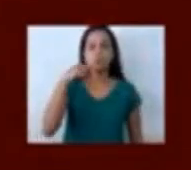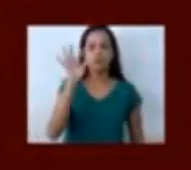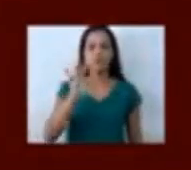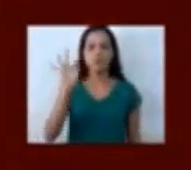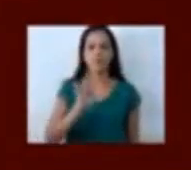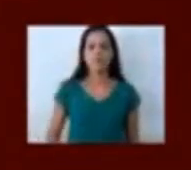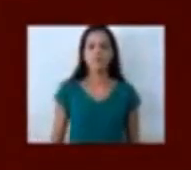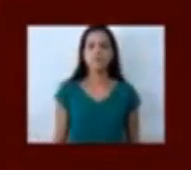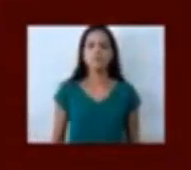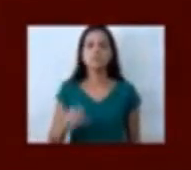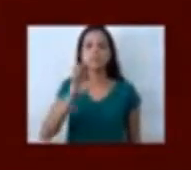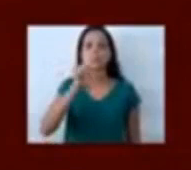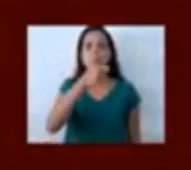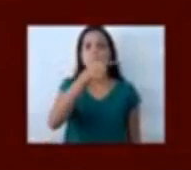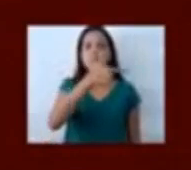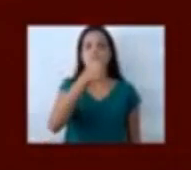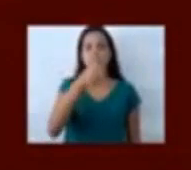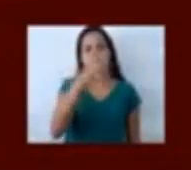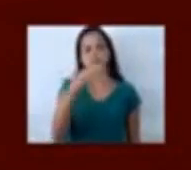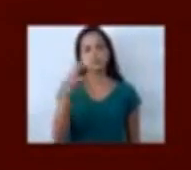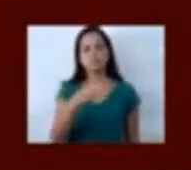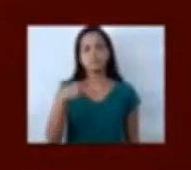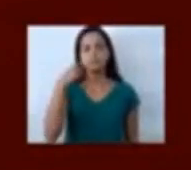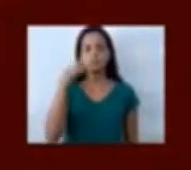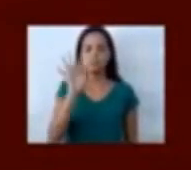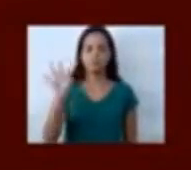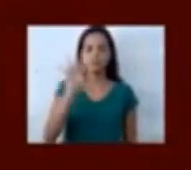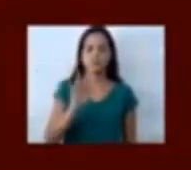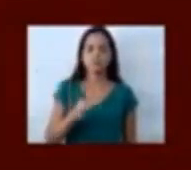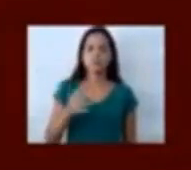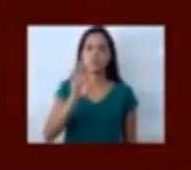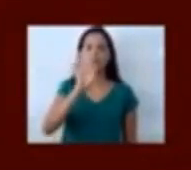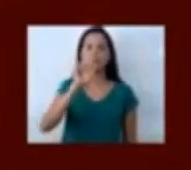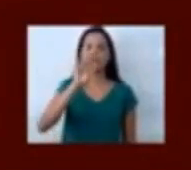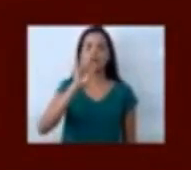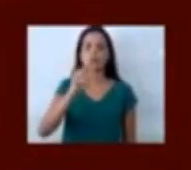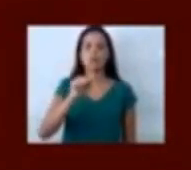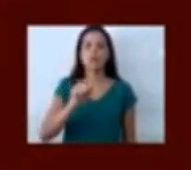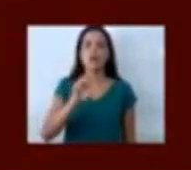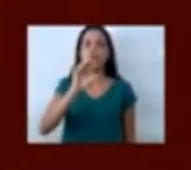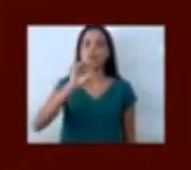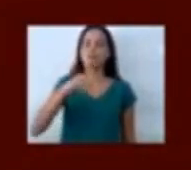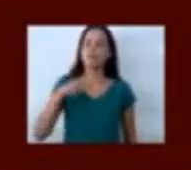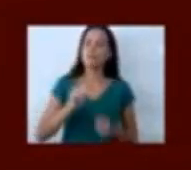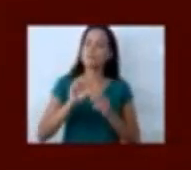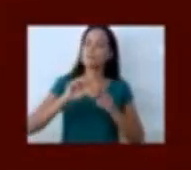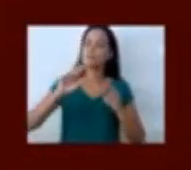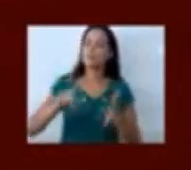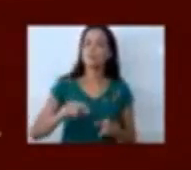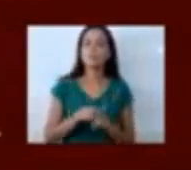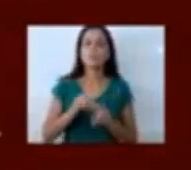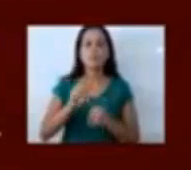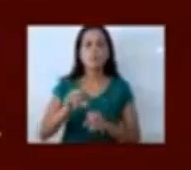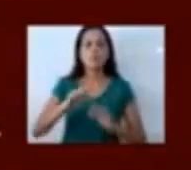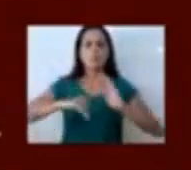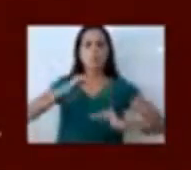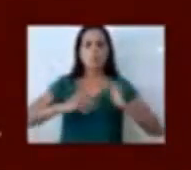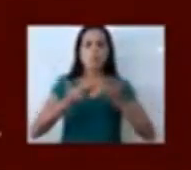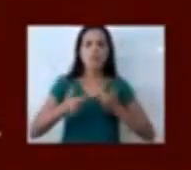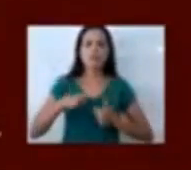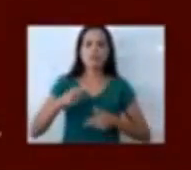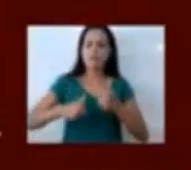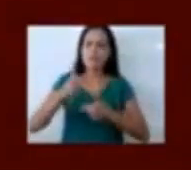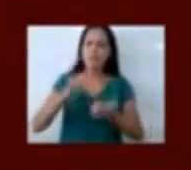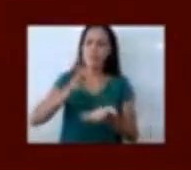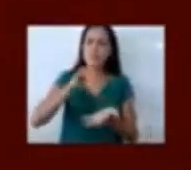Alex Chuvas. Valco Kaiser, 1233 para deputado federal. Sou Fabiana Rocha, 1279. Vim para fazer a diferença. Educação de qualidade